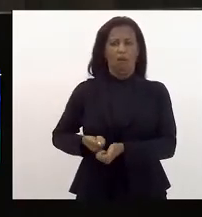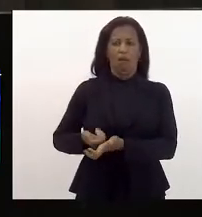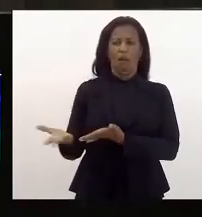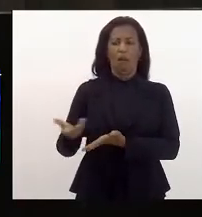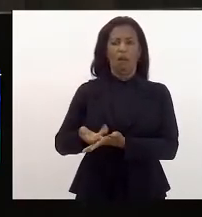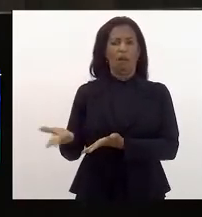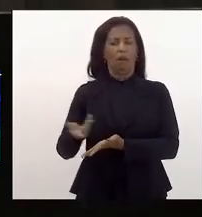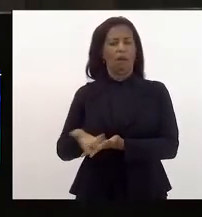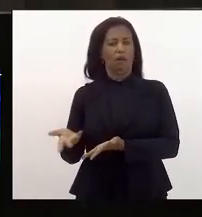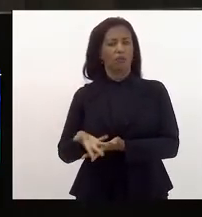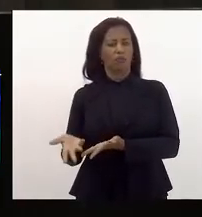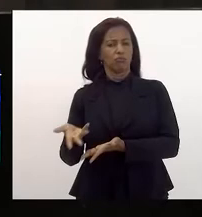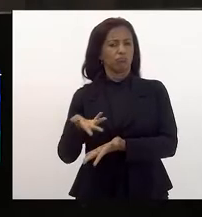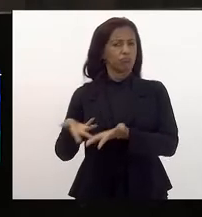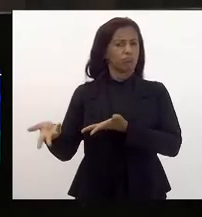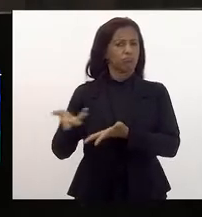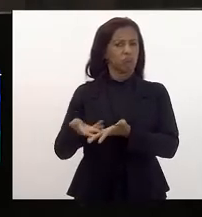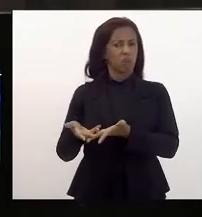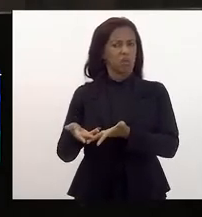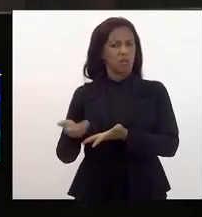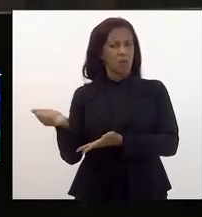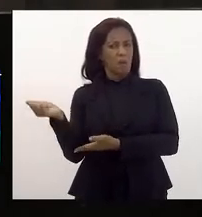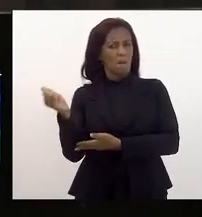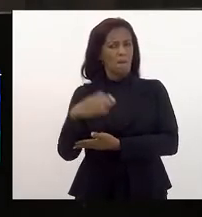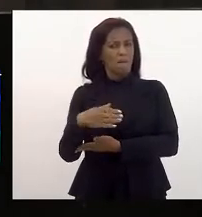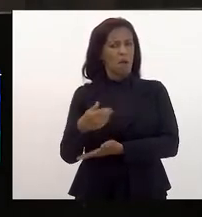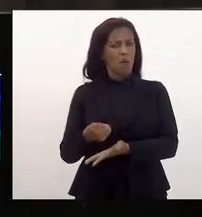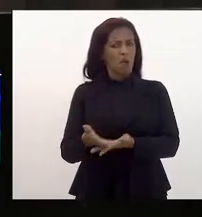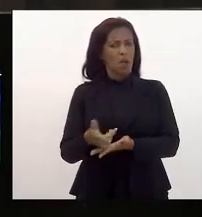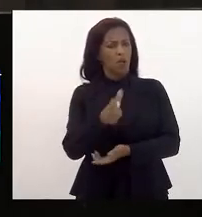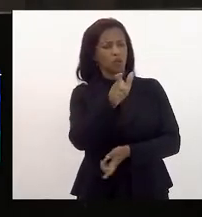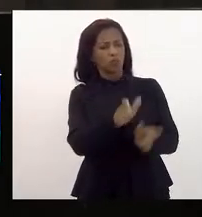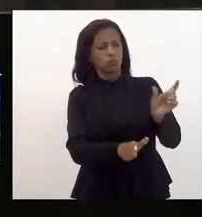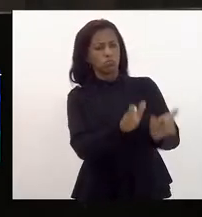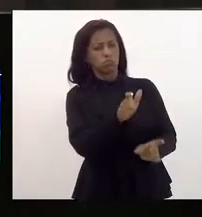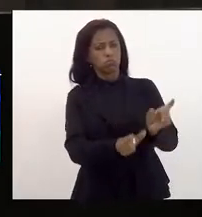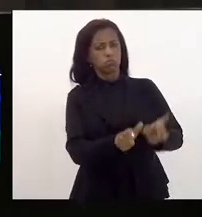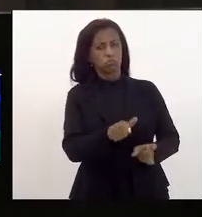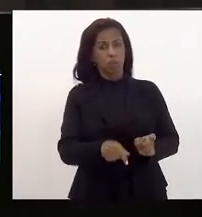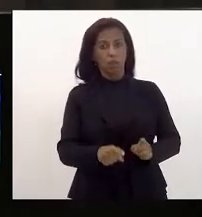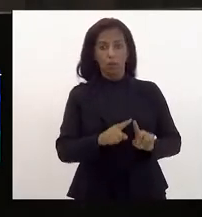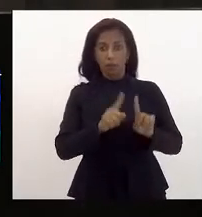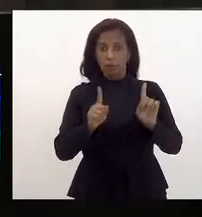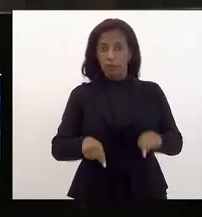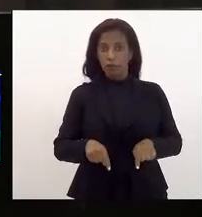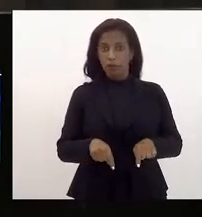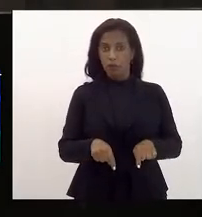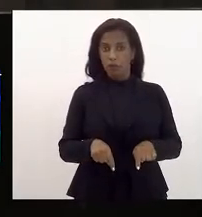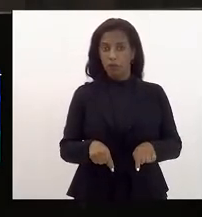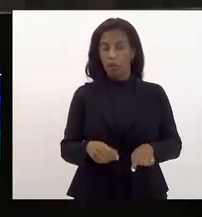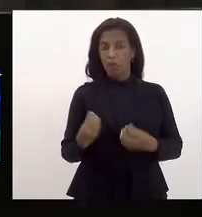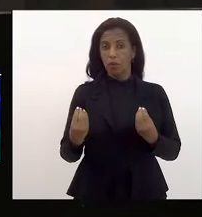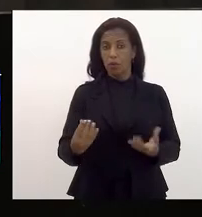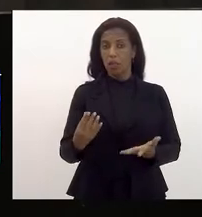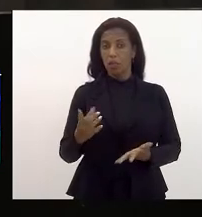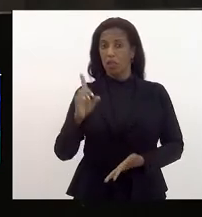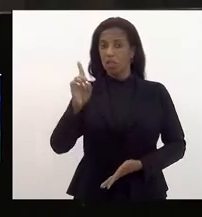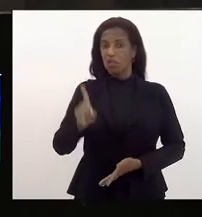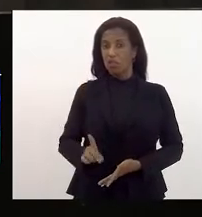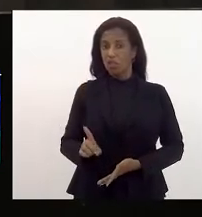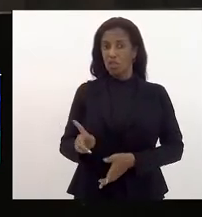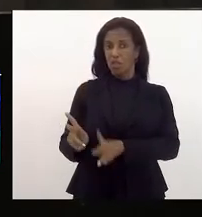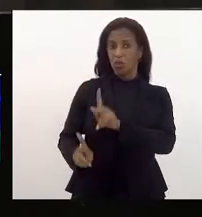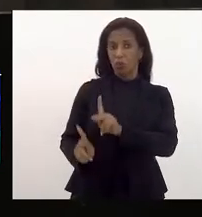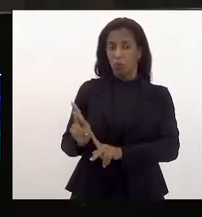e a um mal gasto de pessoal. Gente, é o servidor público que garante o direito na ponta para a nossa